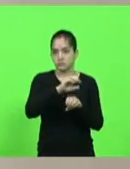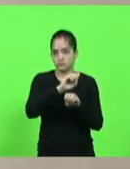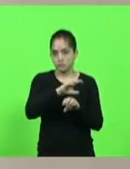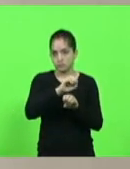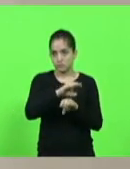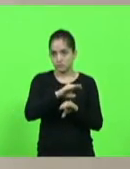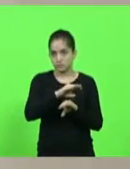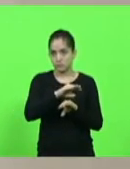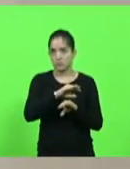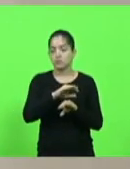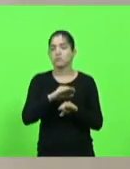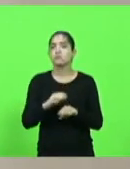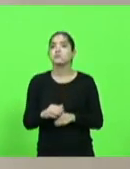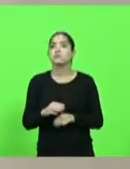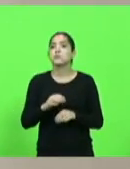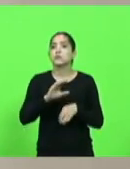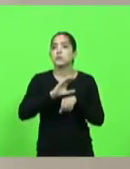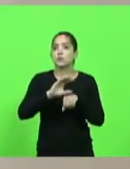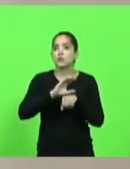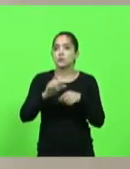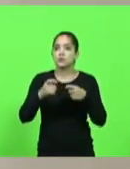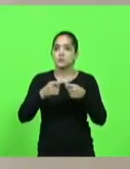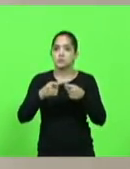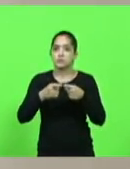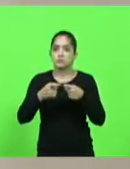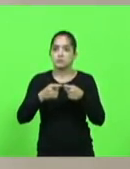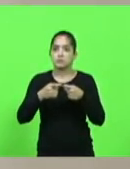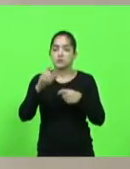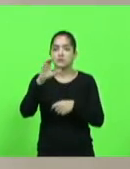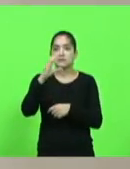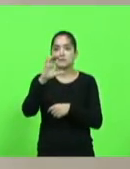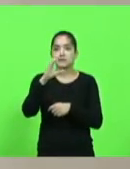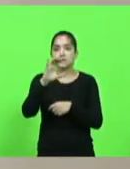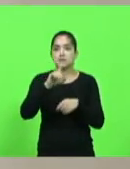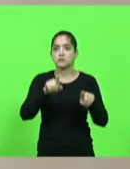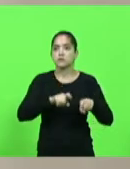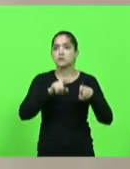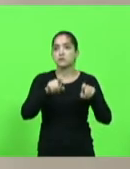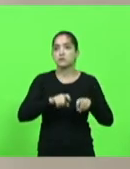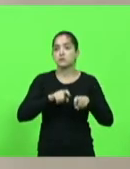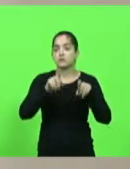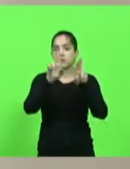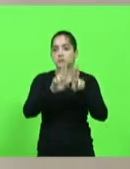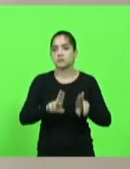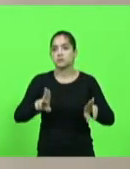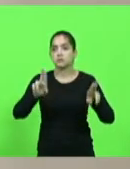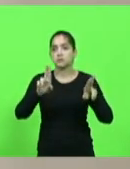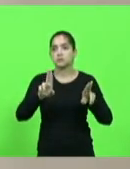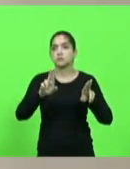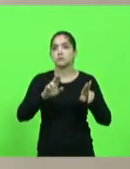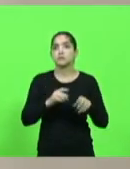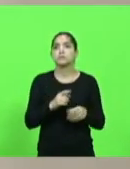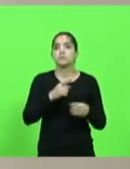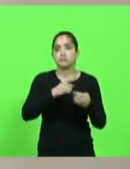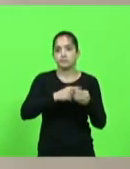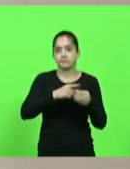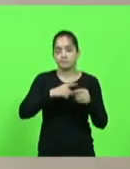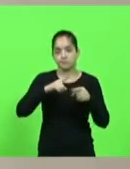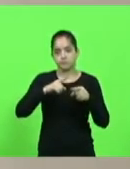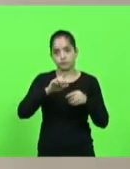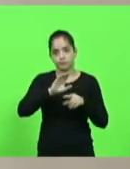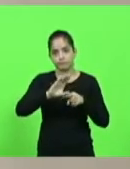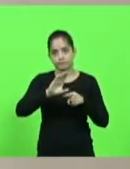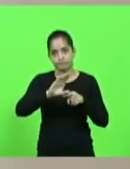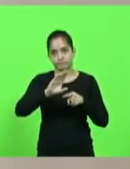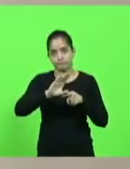pela implementação do curso de medicina junto ao Centro de Ciências Rurais da Universidade Federal de Santa Catarina, no campus do município de Curitibanos, em discussão.